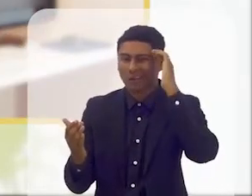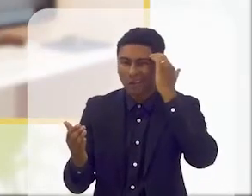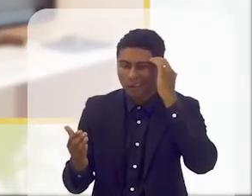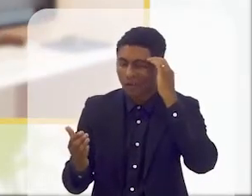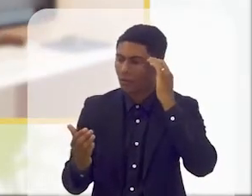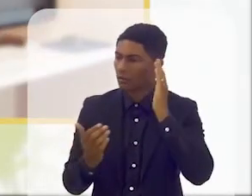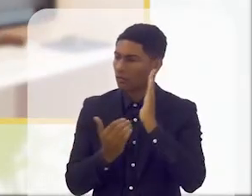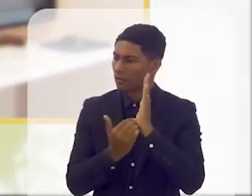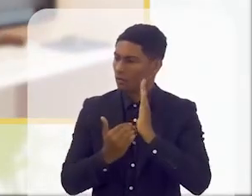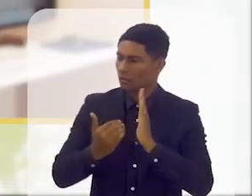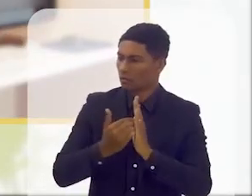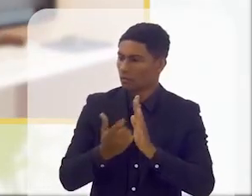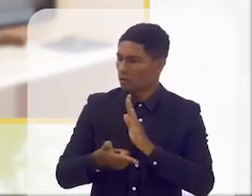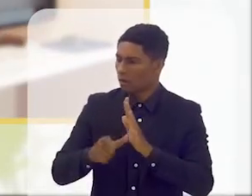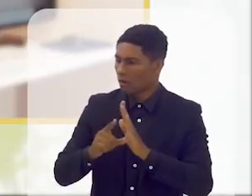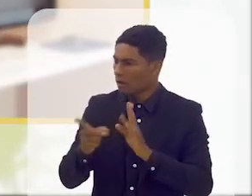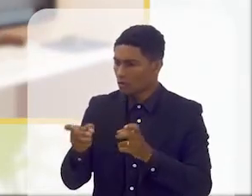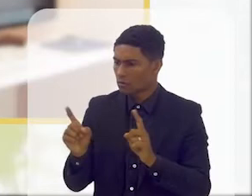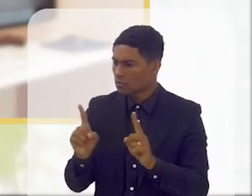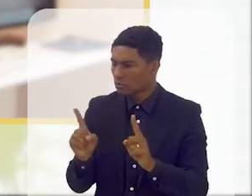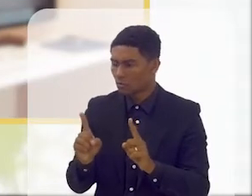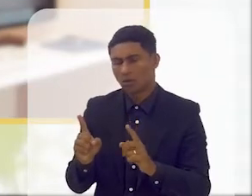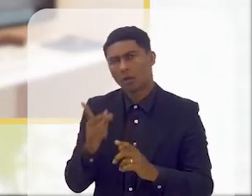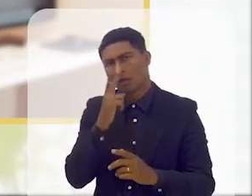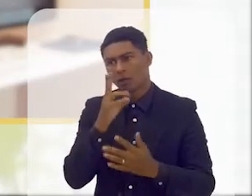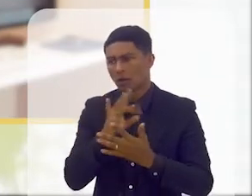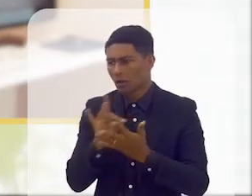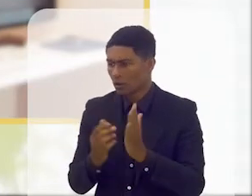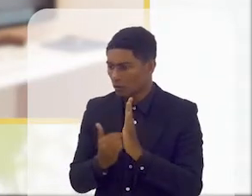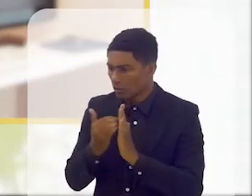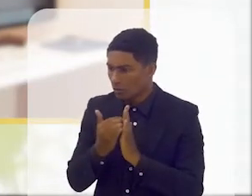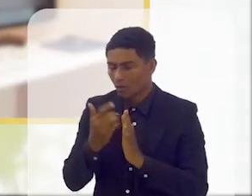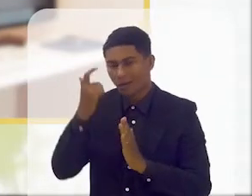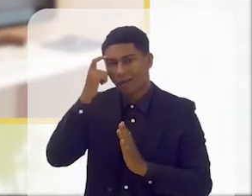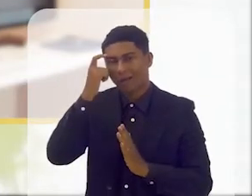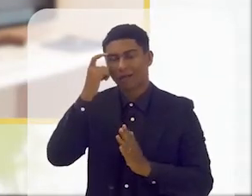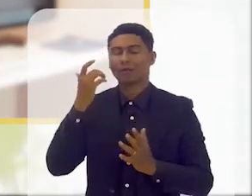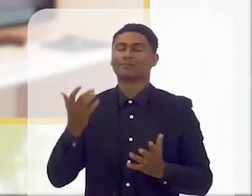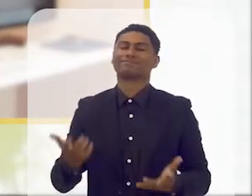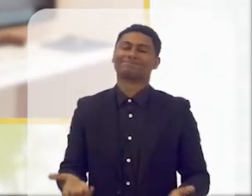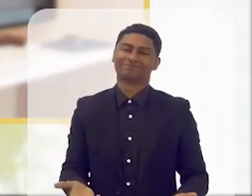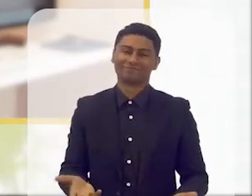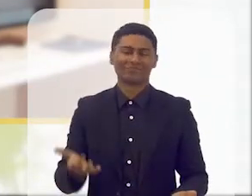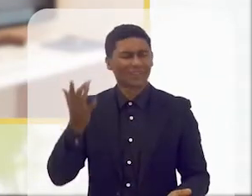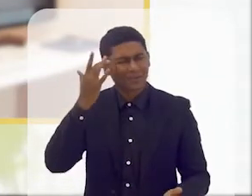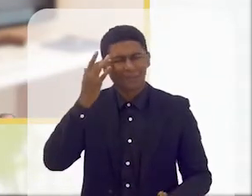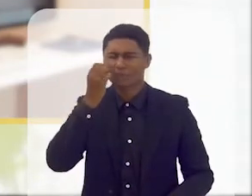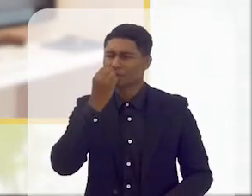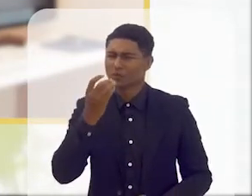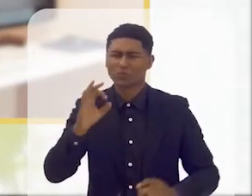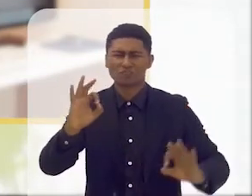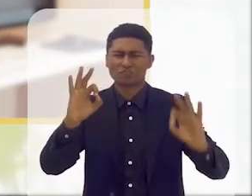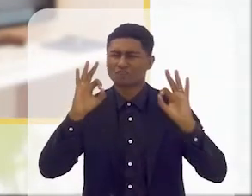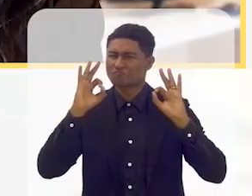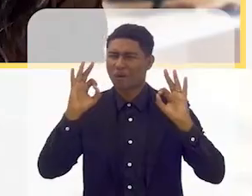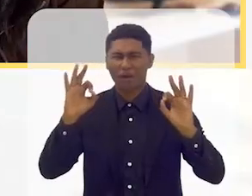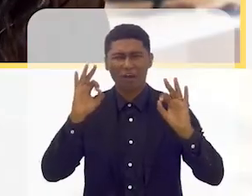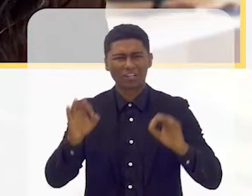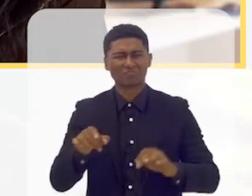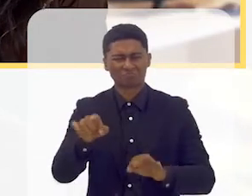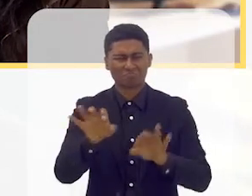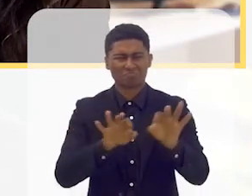e pequenas coisas que a gente não tinha reparado a gente começa a reparar então eu só vejo riqueza nisso eu só consigo enxergar